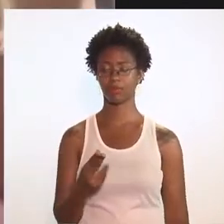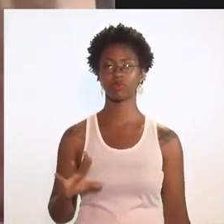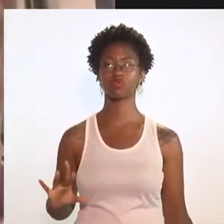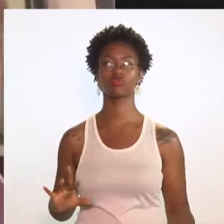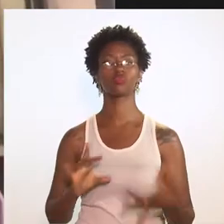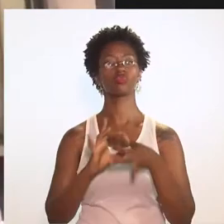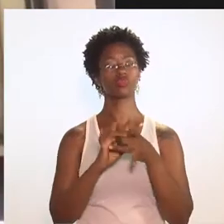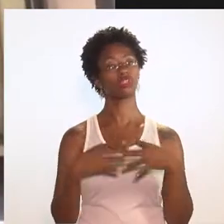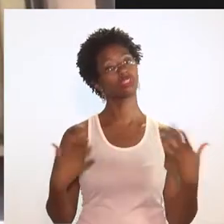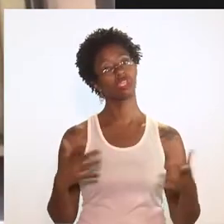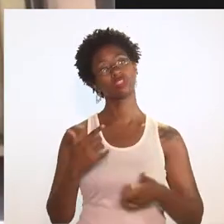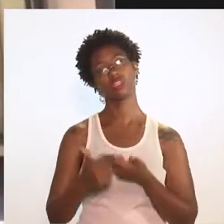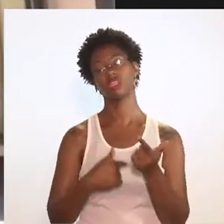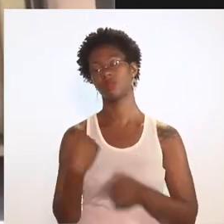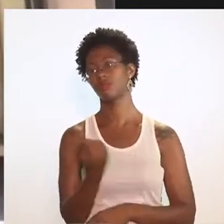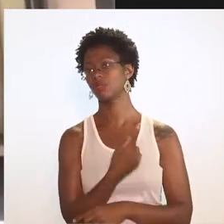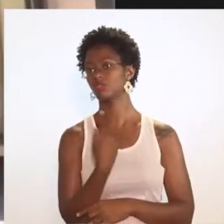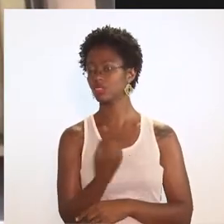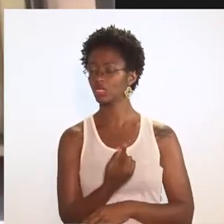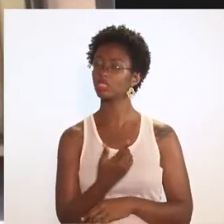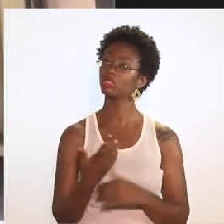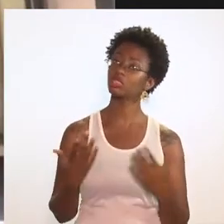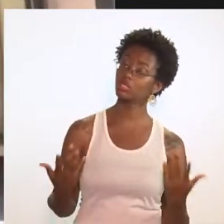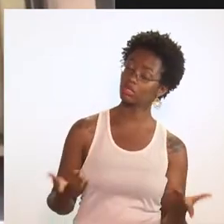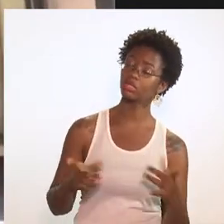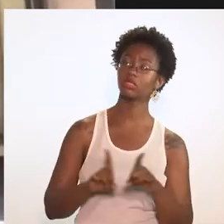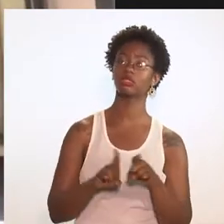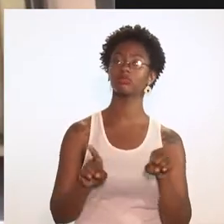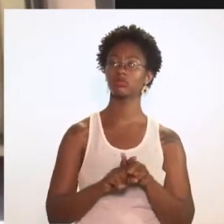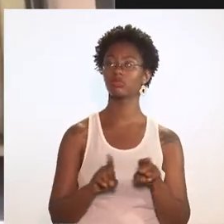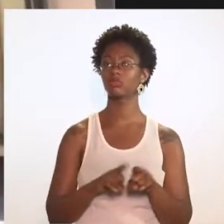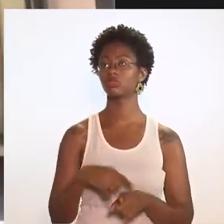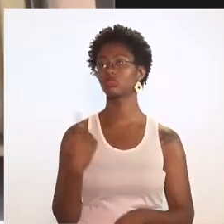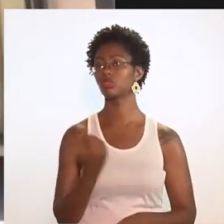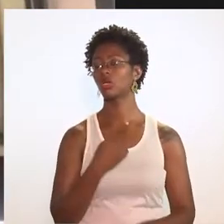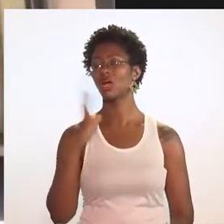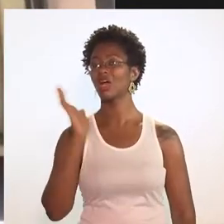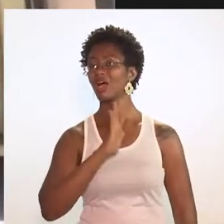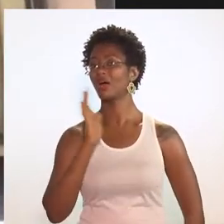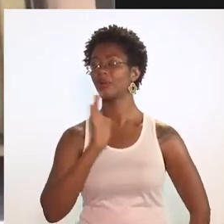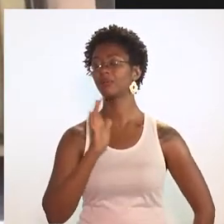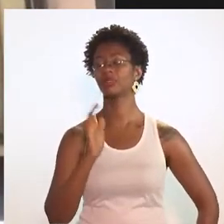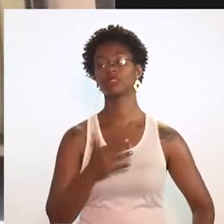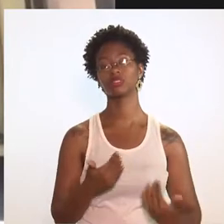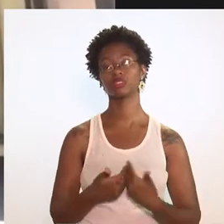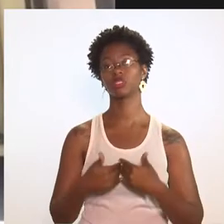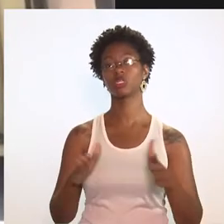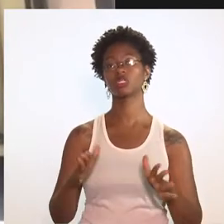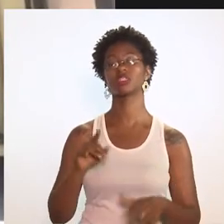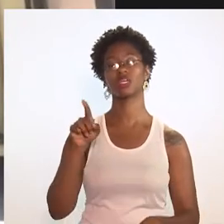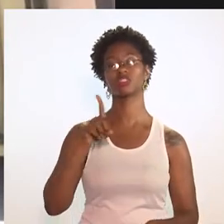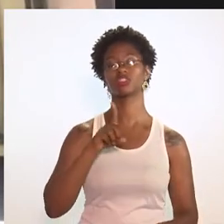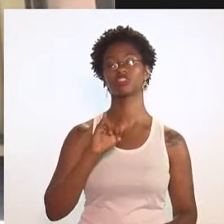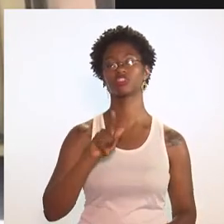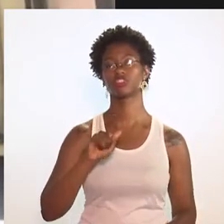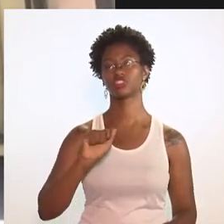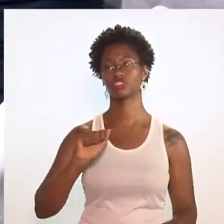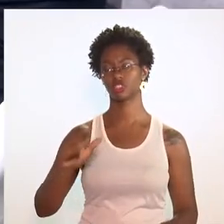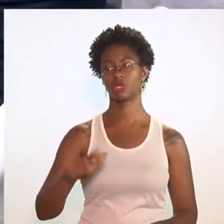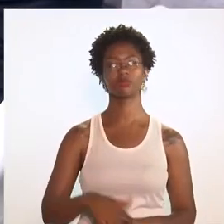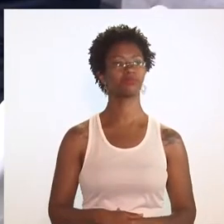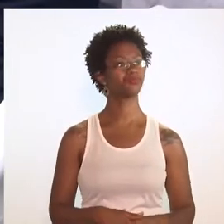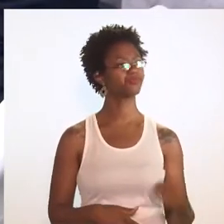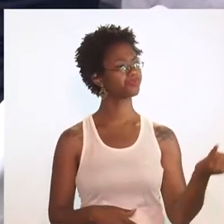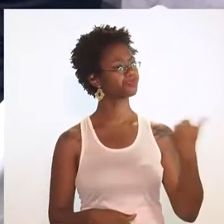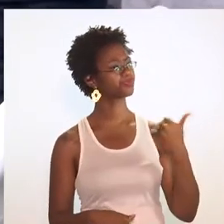empregados. Então, é esse o nosso trabalho. E, salvo engano, a gente em breve vai lançar isso de forma digital.